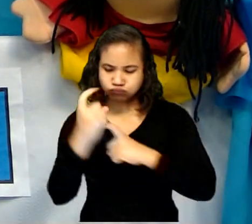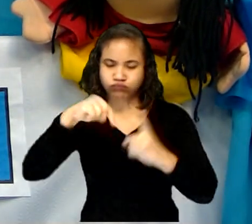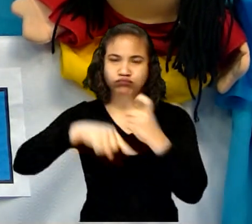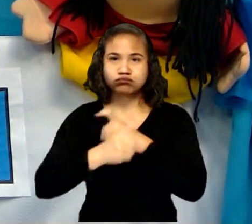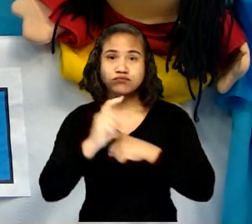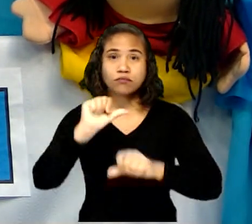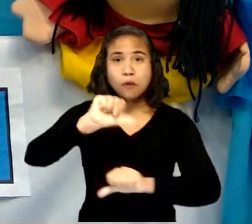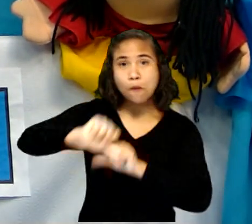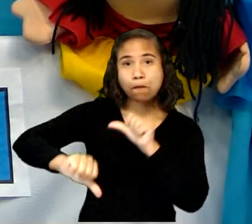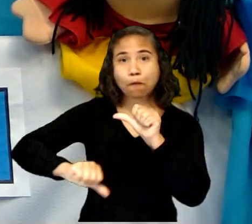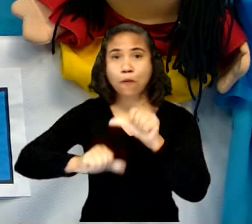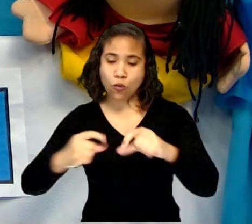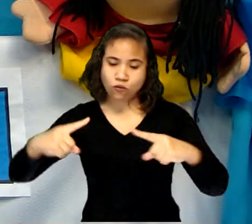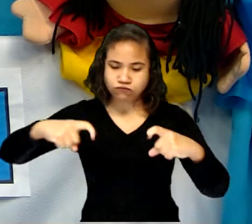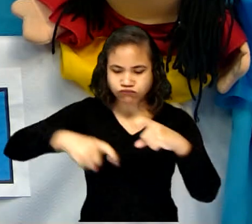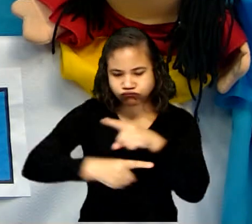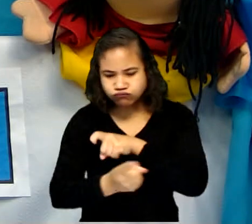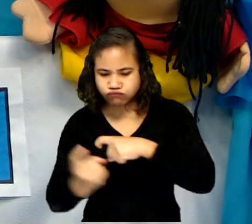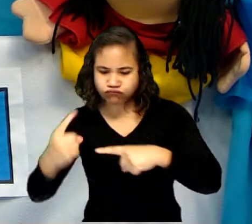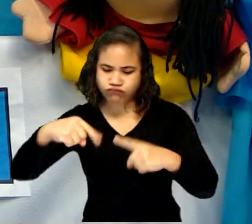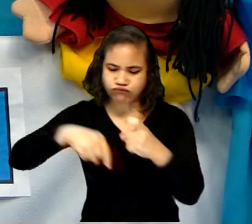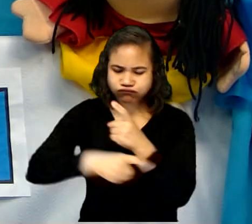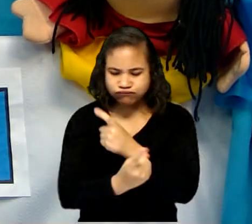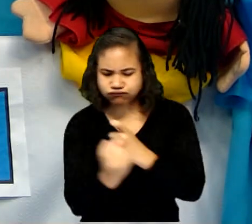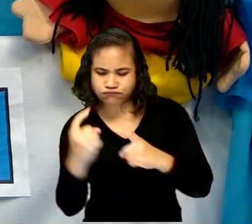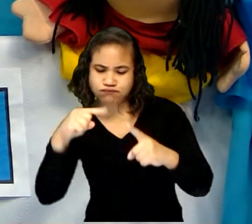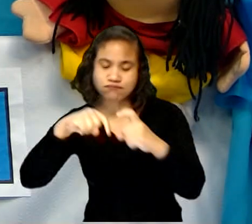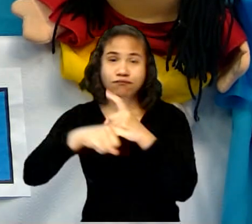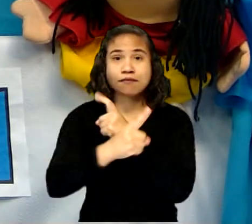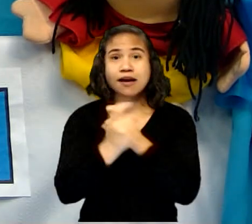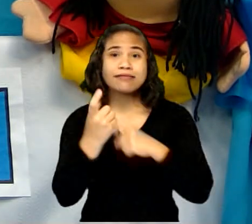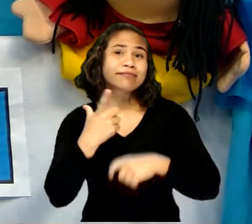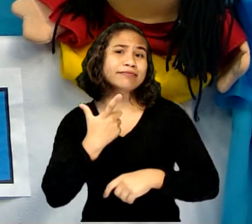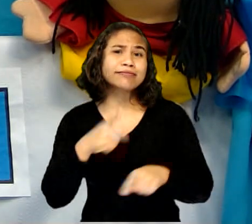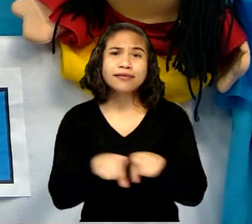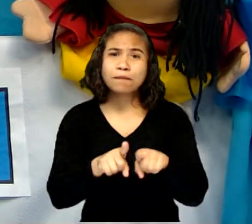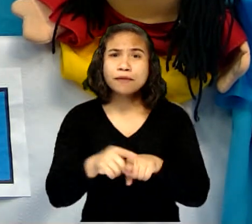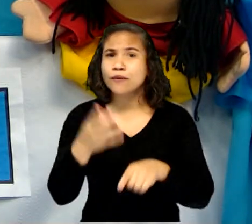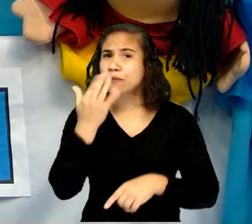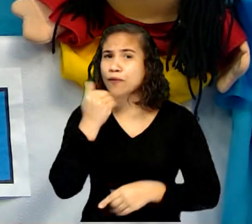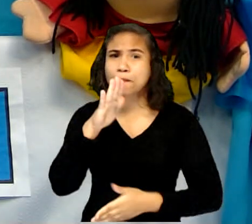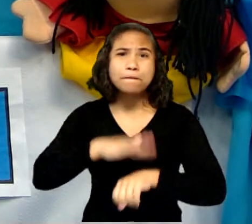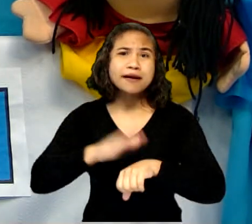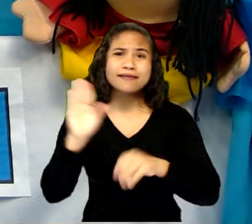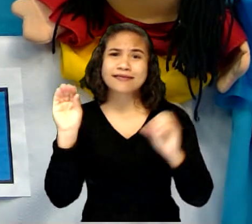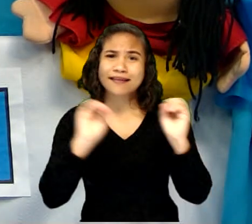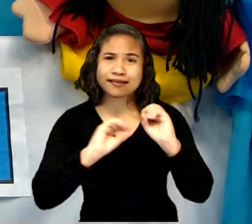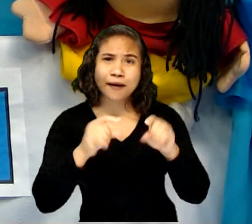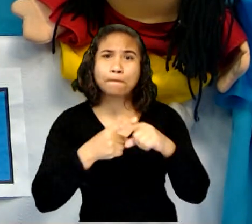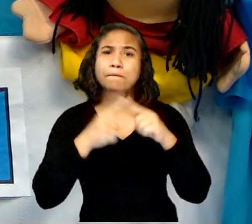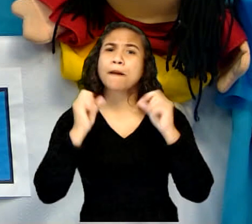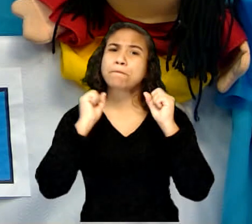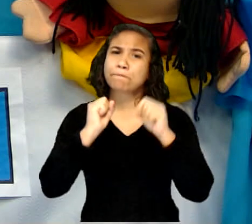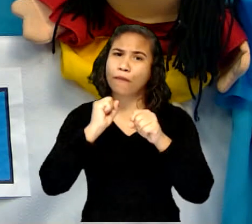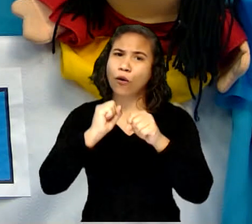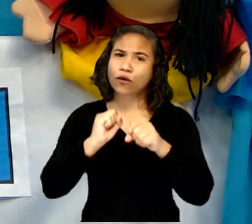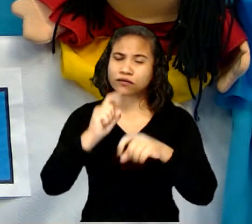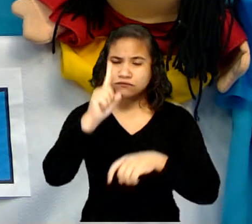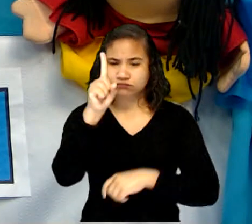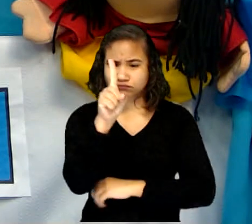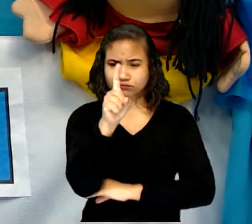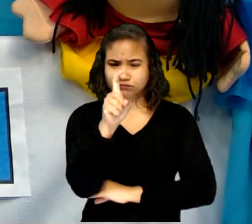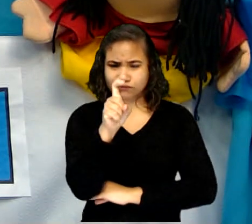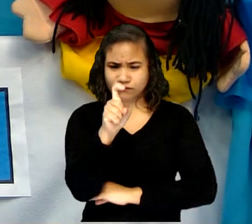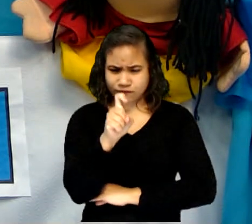As pulpas vivem na água também, onde não se alimentam mais. E tem a forma de vírgula, que se